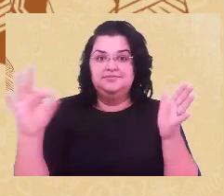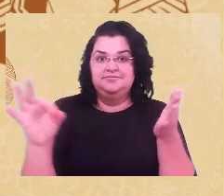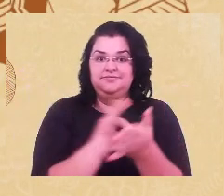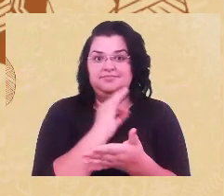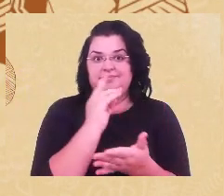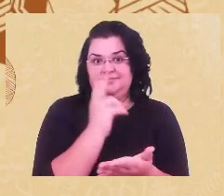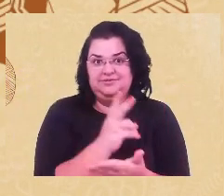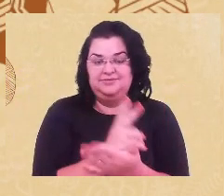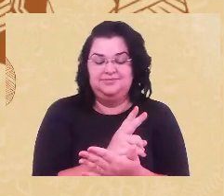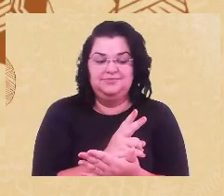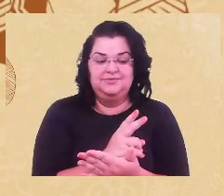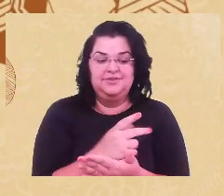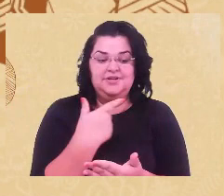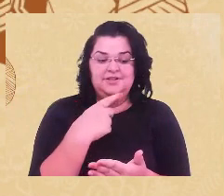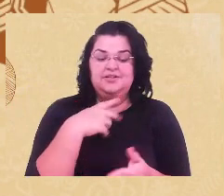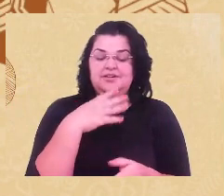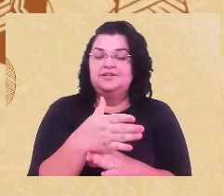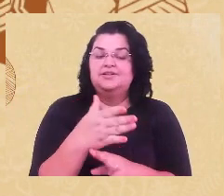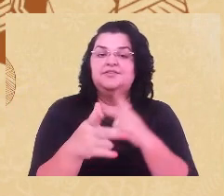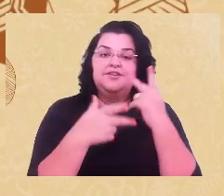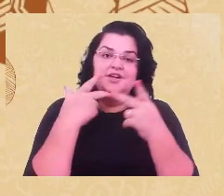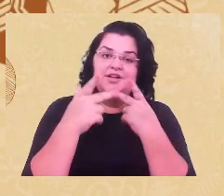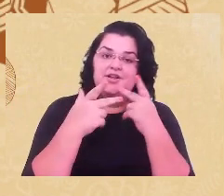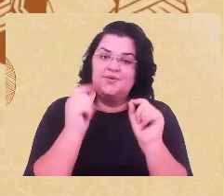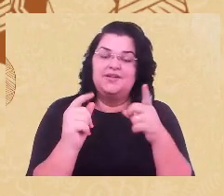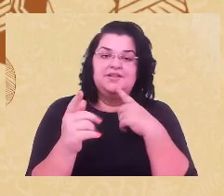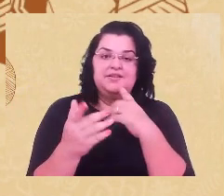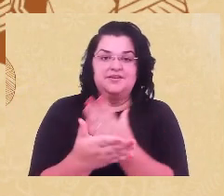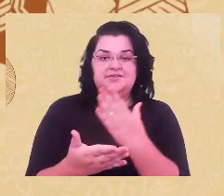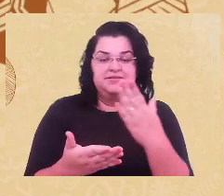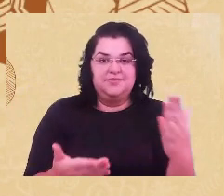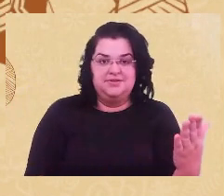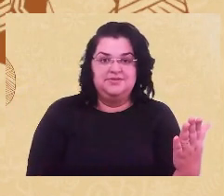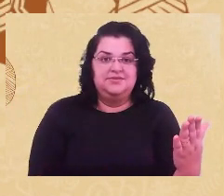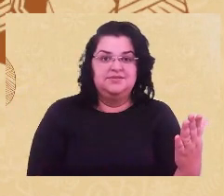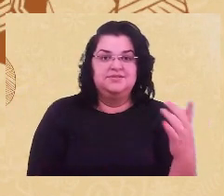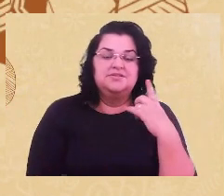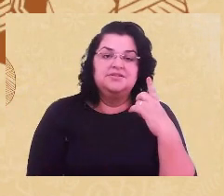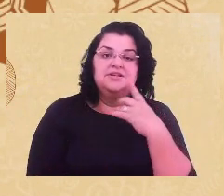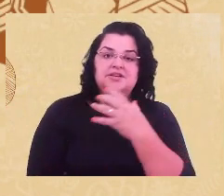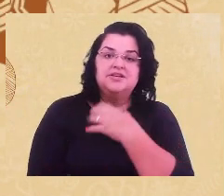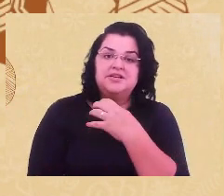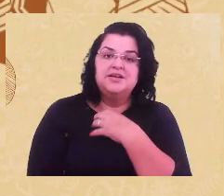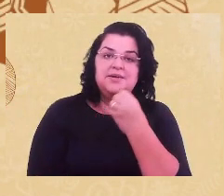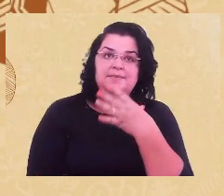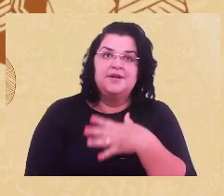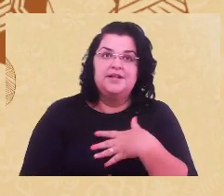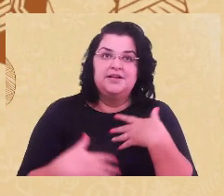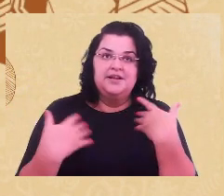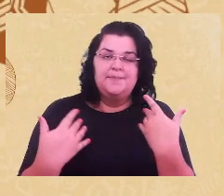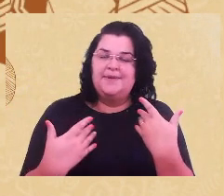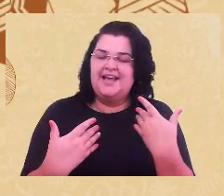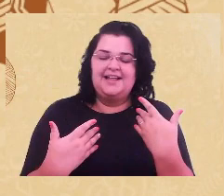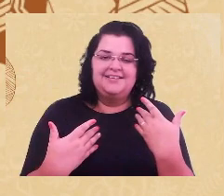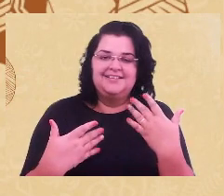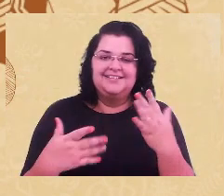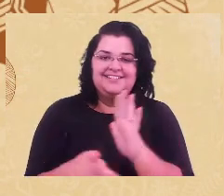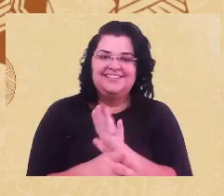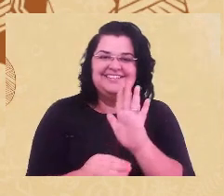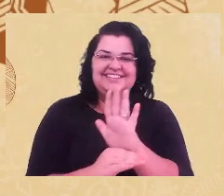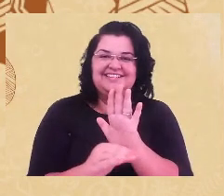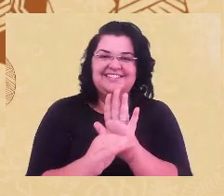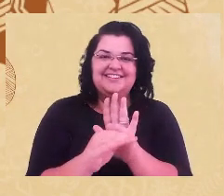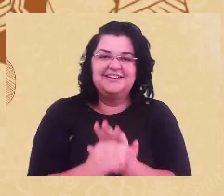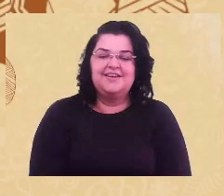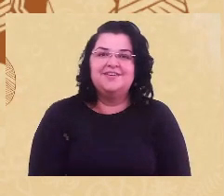eu tenho insistido em dizer que esses espaços têm sido de grande alegria estar, e eu